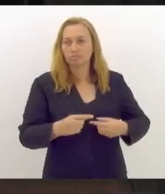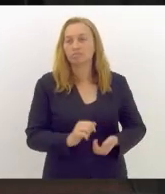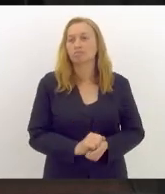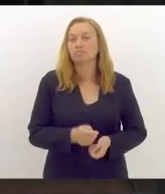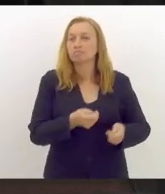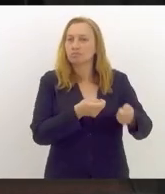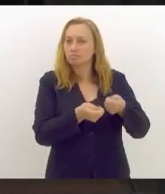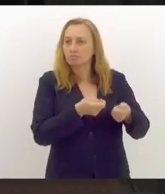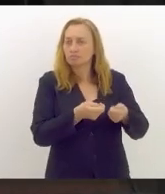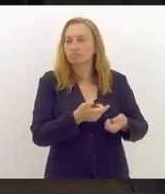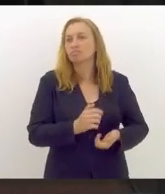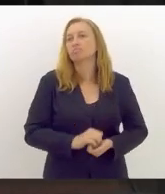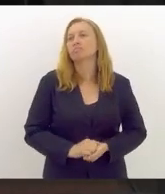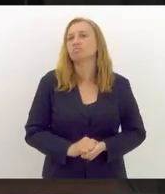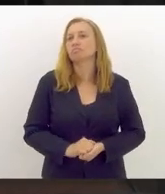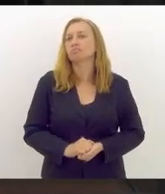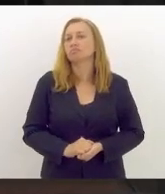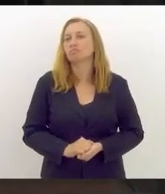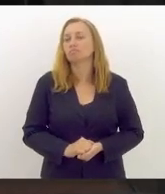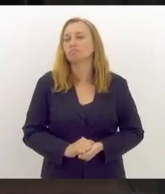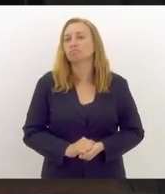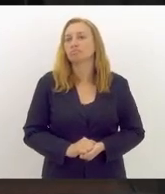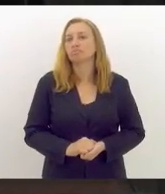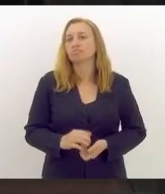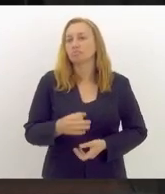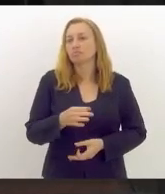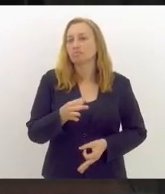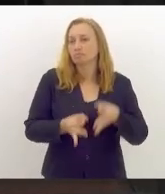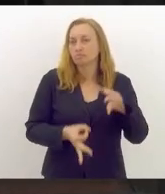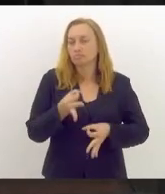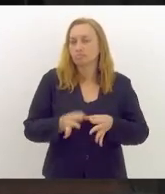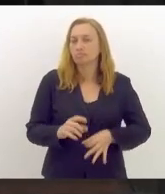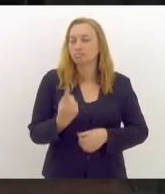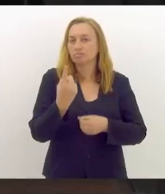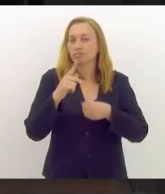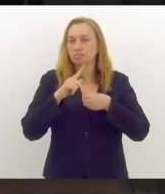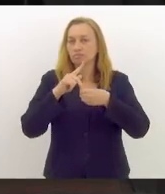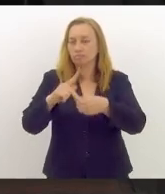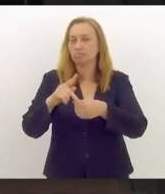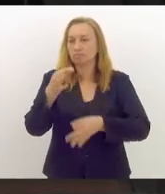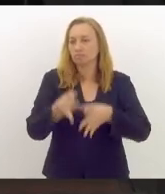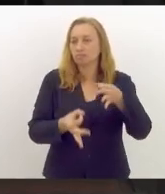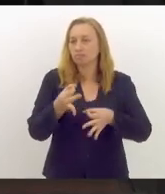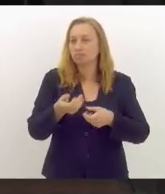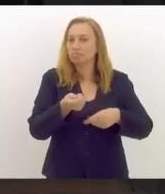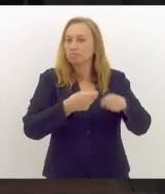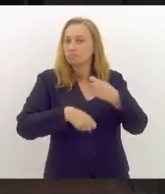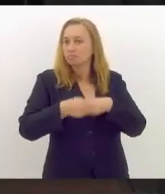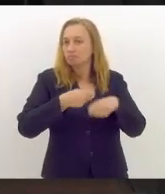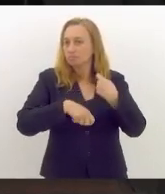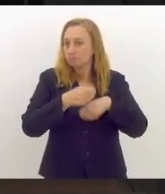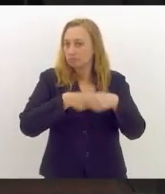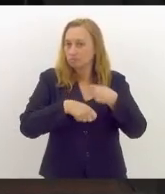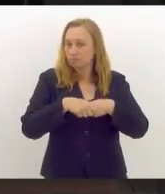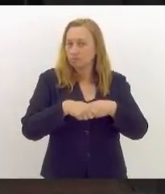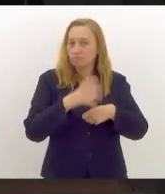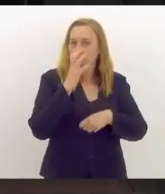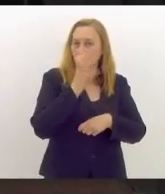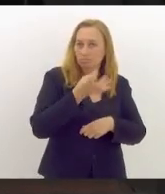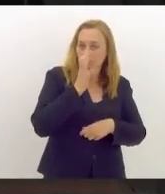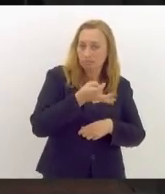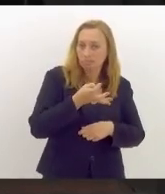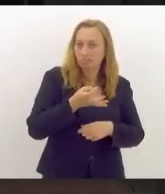manipulada e orquestrada por um juiz e um procurador de justiça que negociaram as acusações,